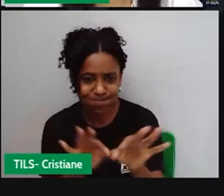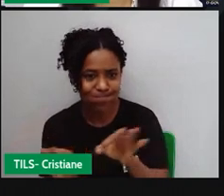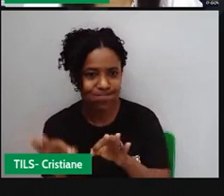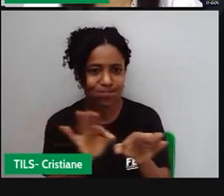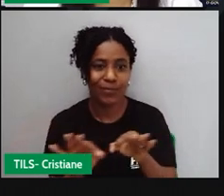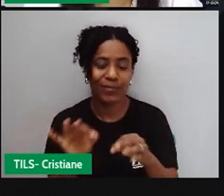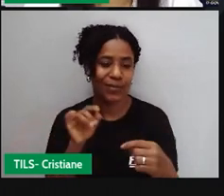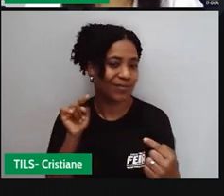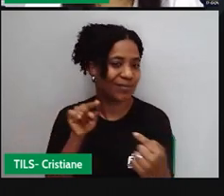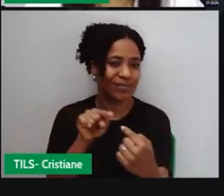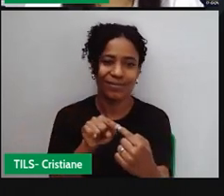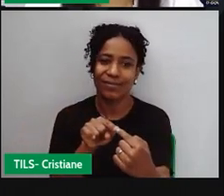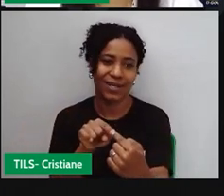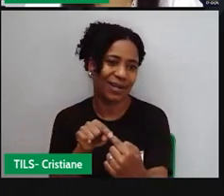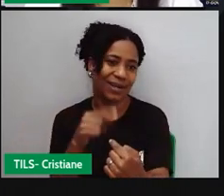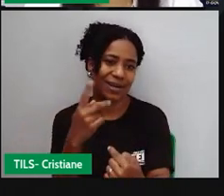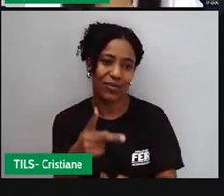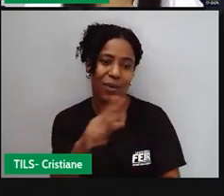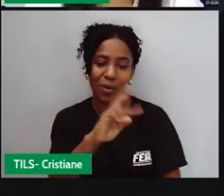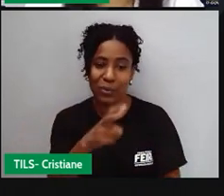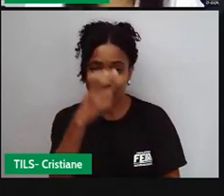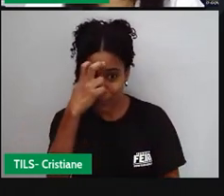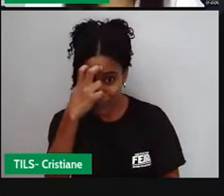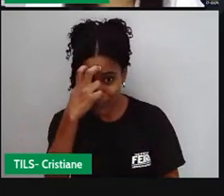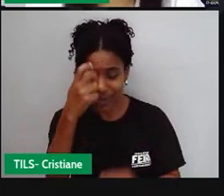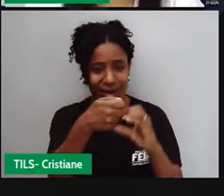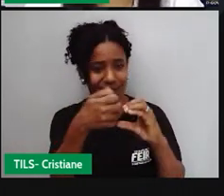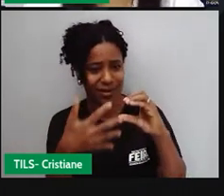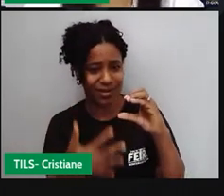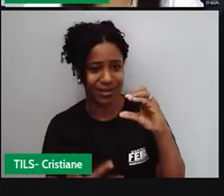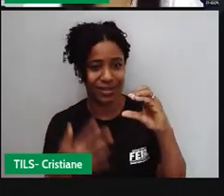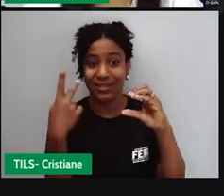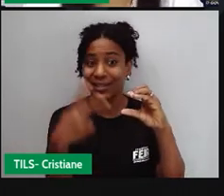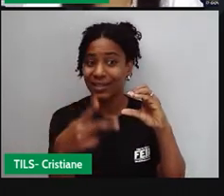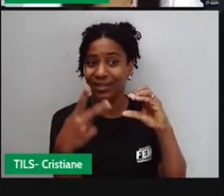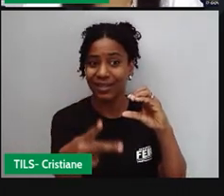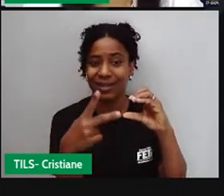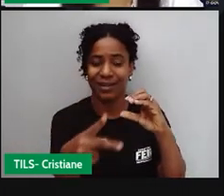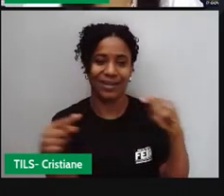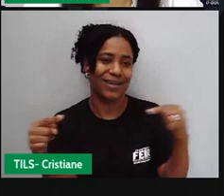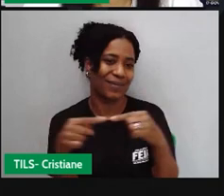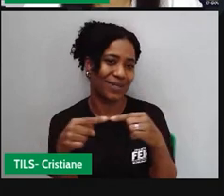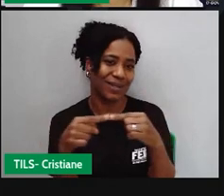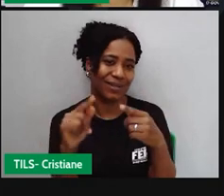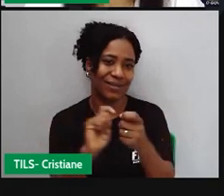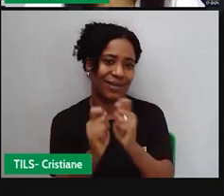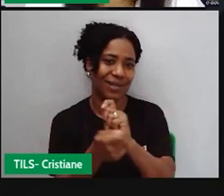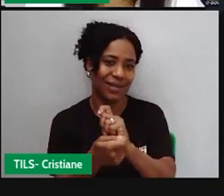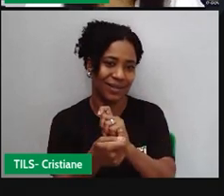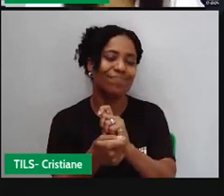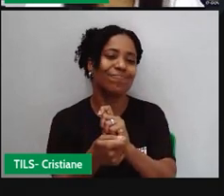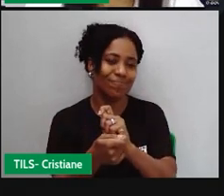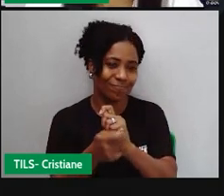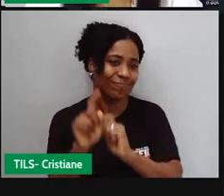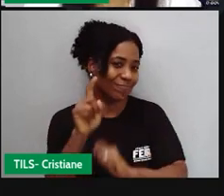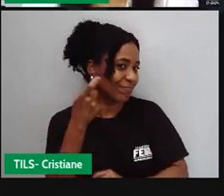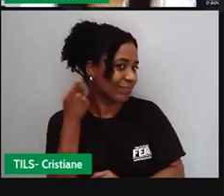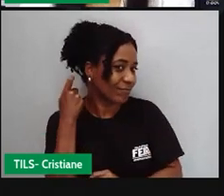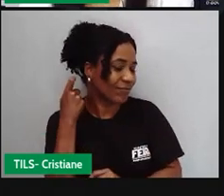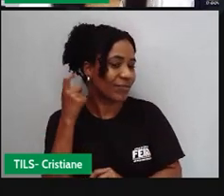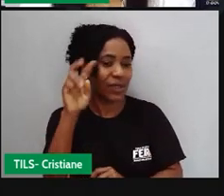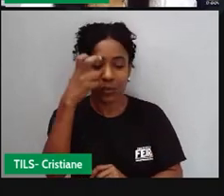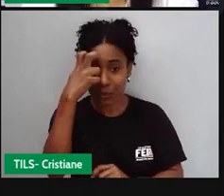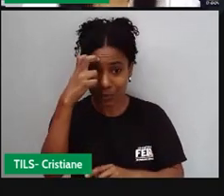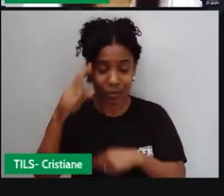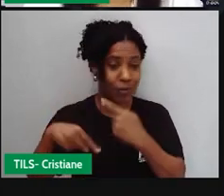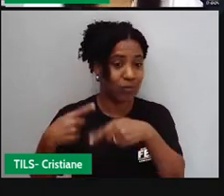com características próprias, com culturas próprias e isso faz com que não se perca com o passar